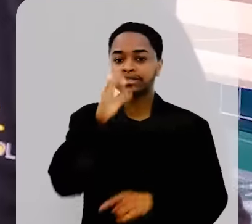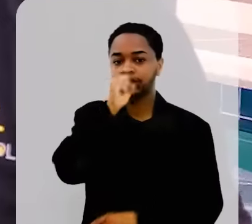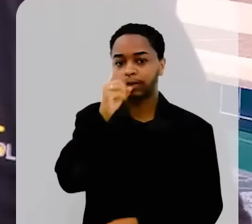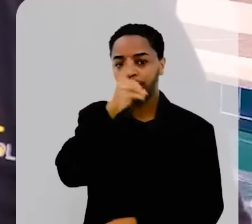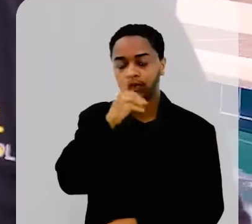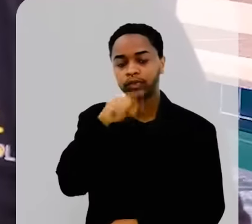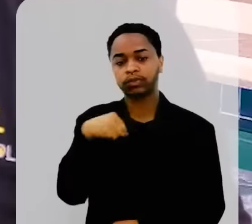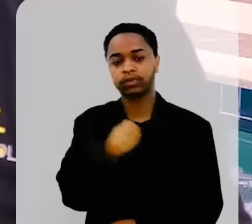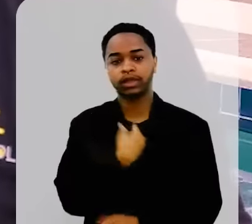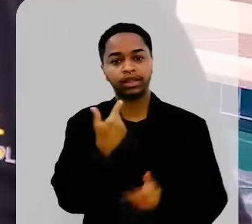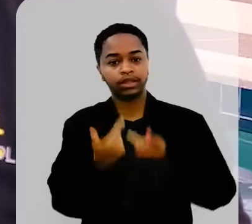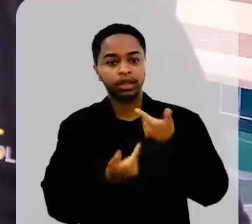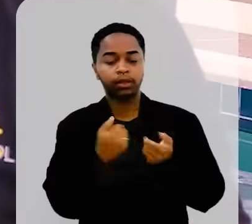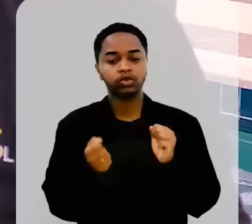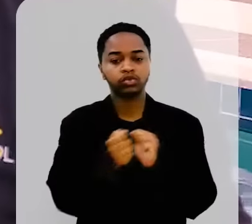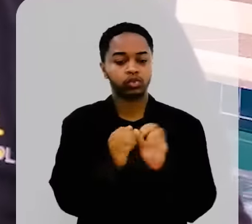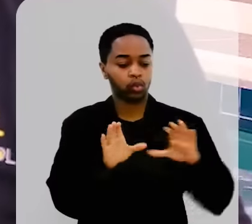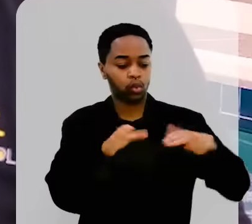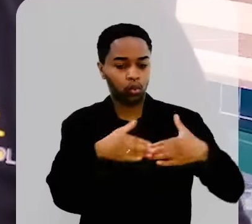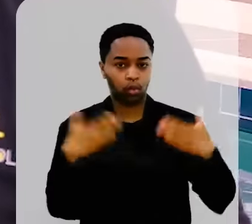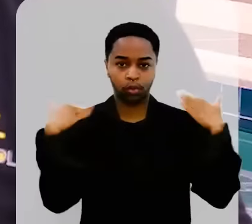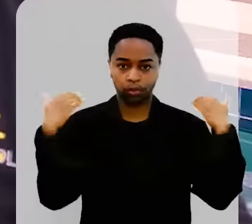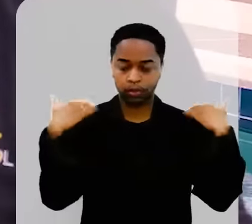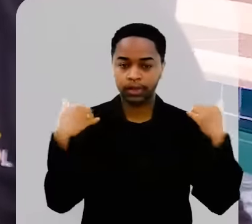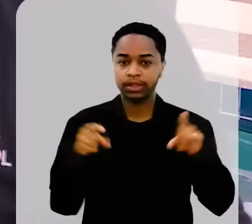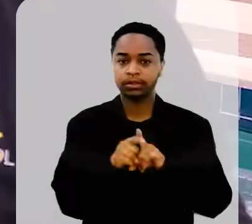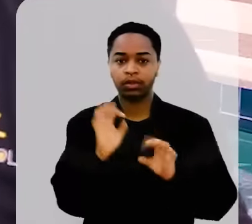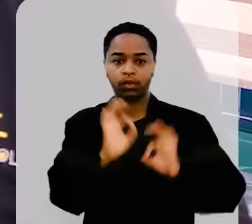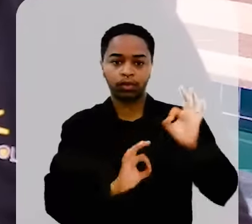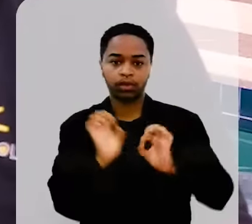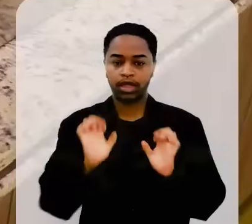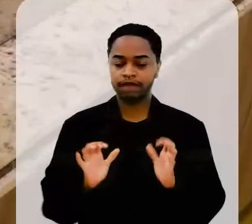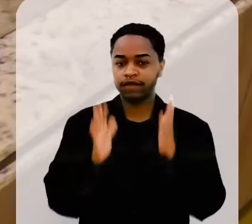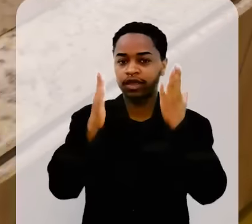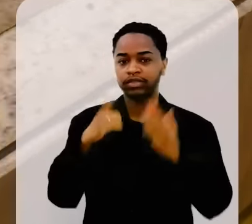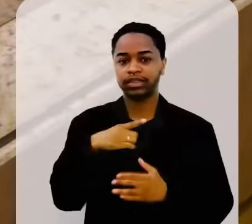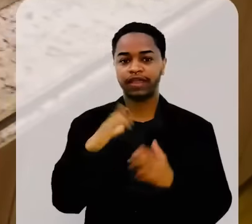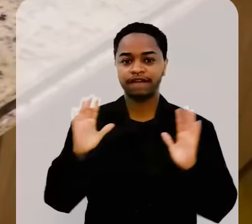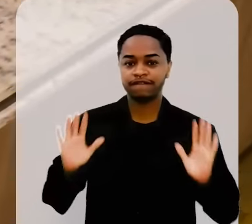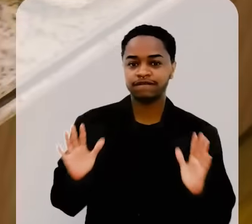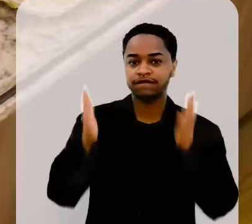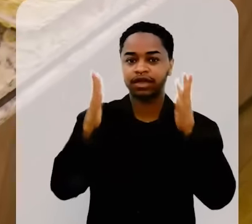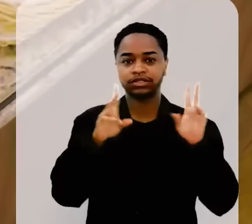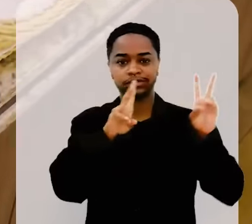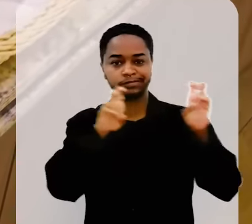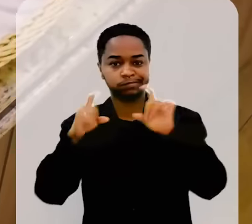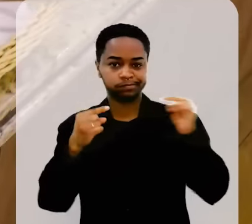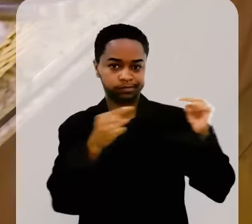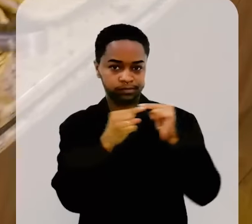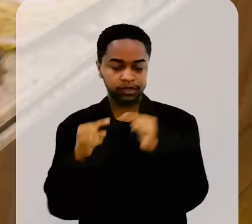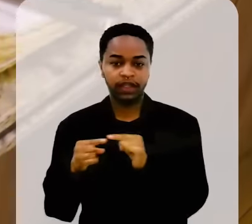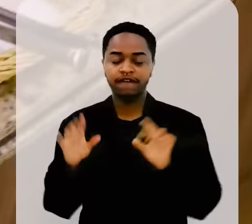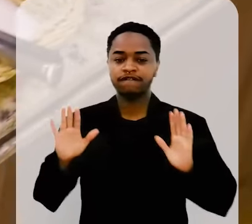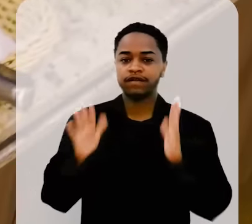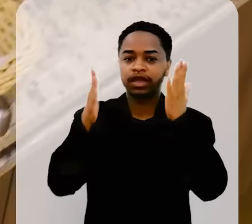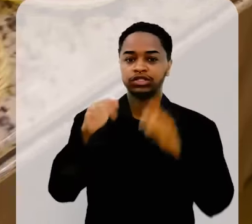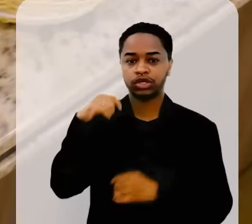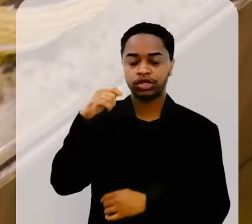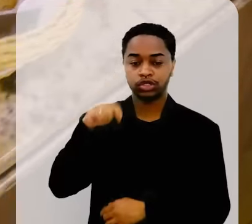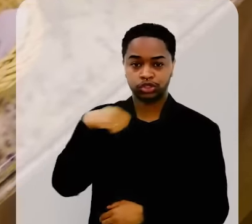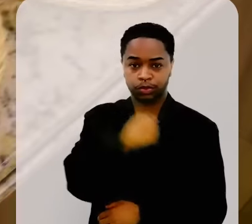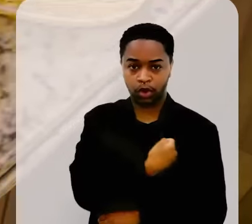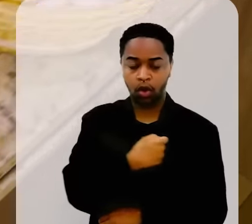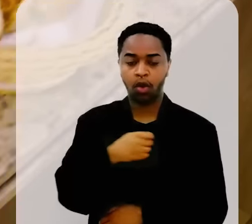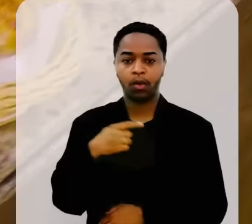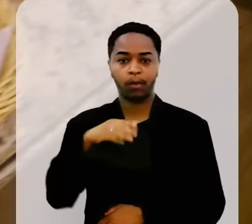final de semana a gente trabalha com muito, trabalha com excursão. A gente organiza os eventos, a gente faz festa temática, festa espanhola,